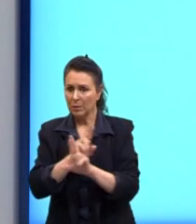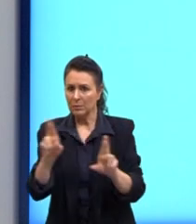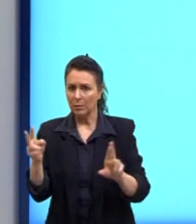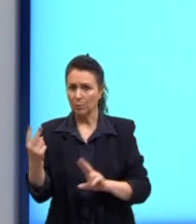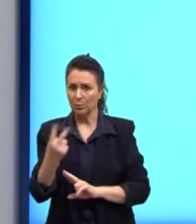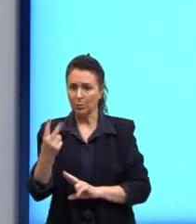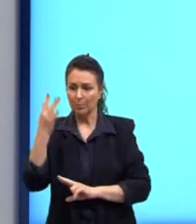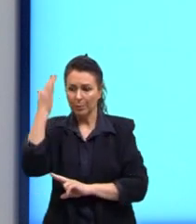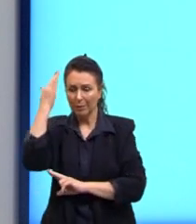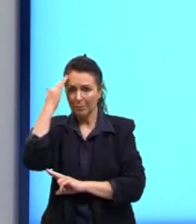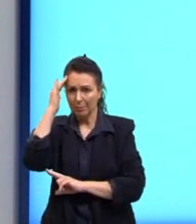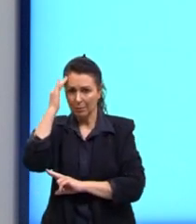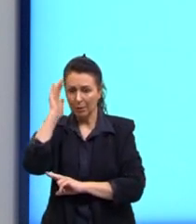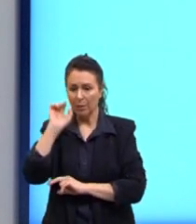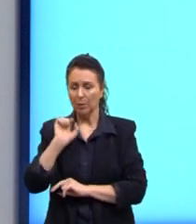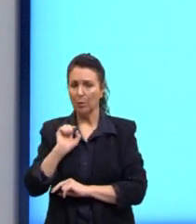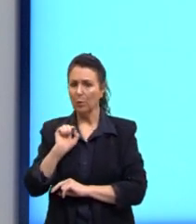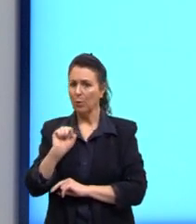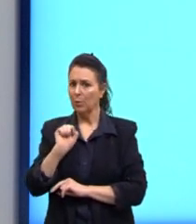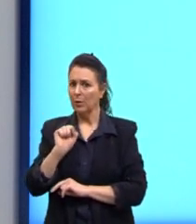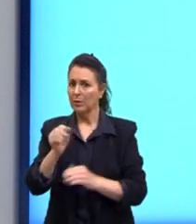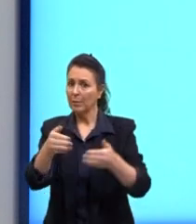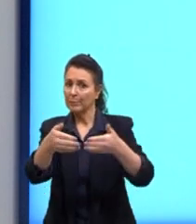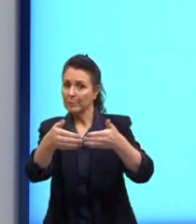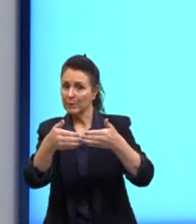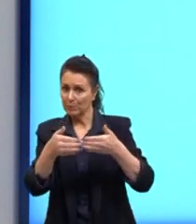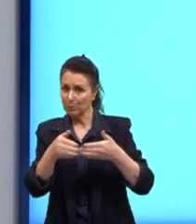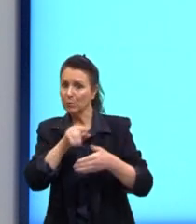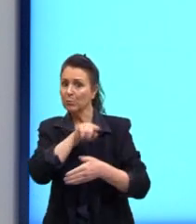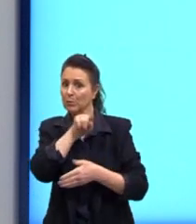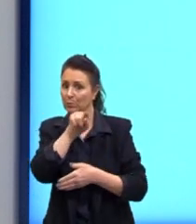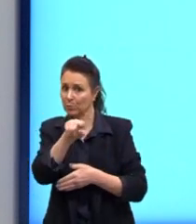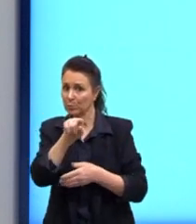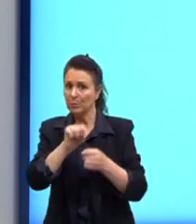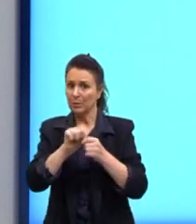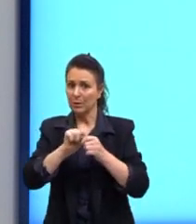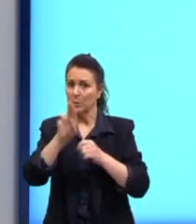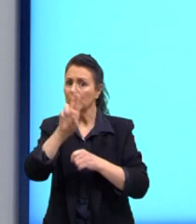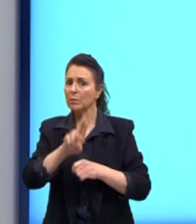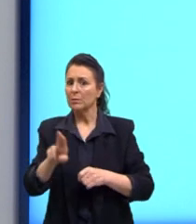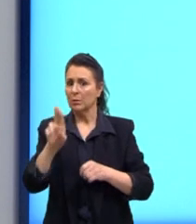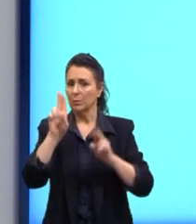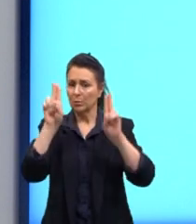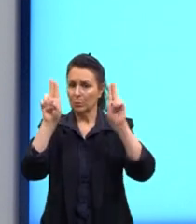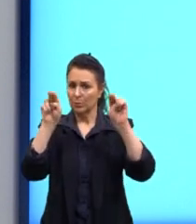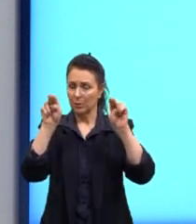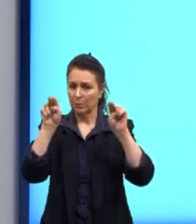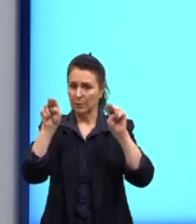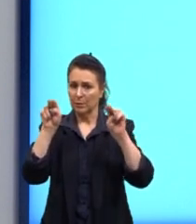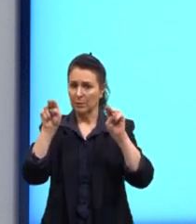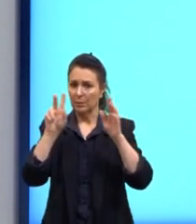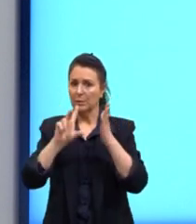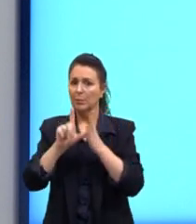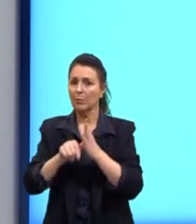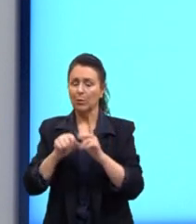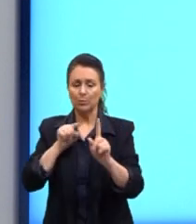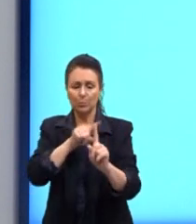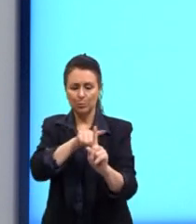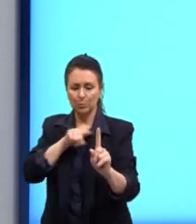para entender o que realmente é pedido de ti nesse tema. depois tangenciar o assunto.